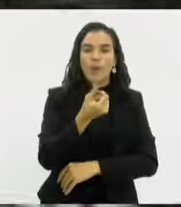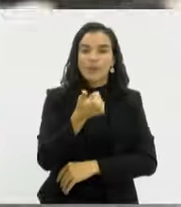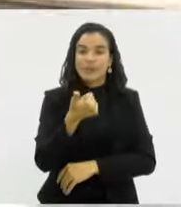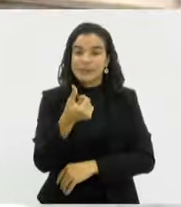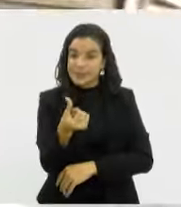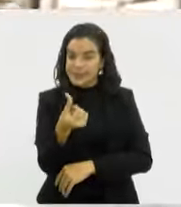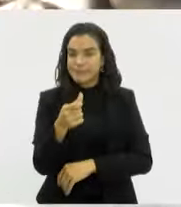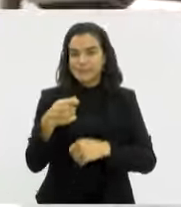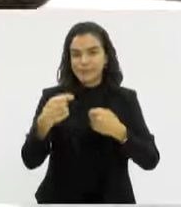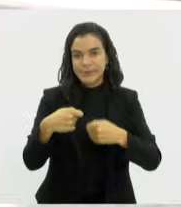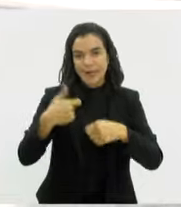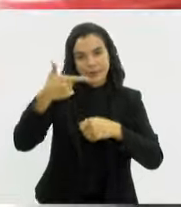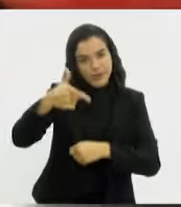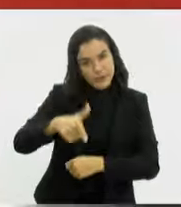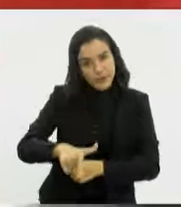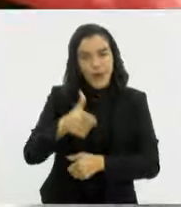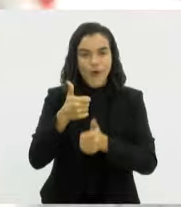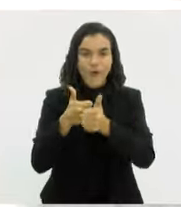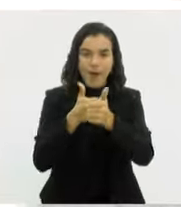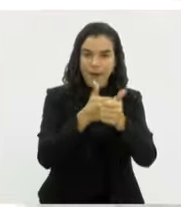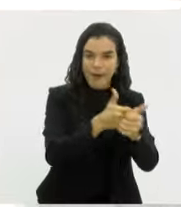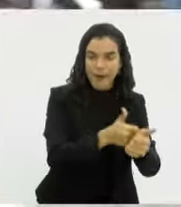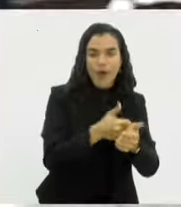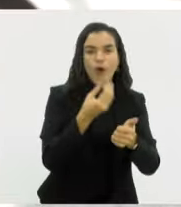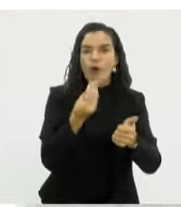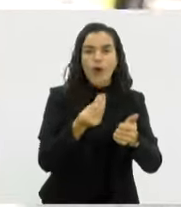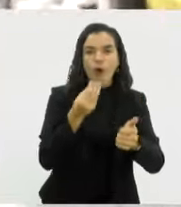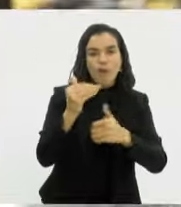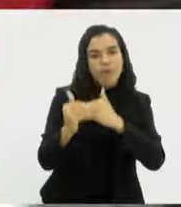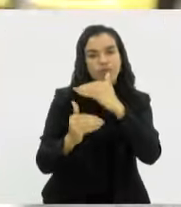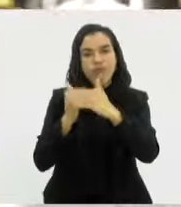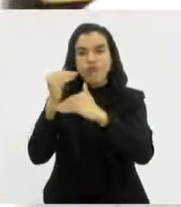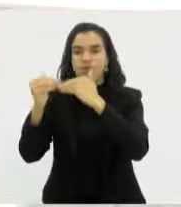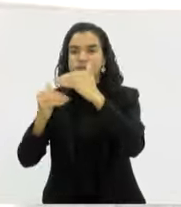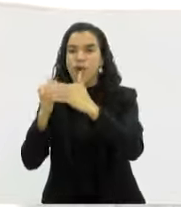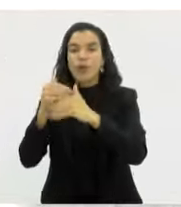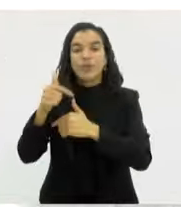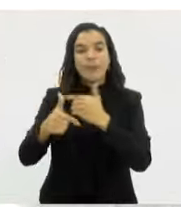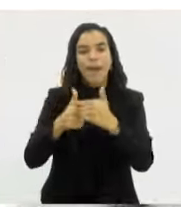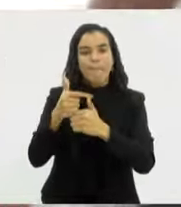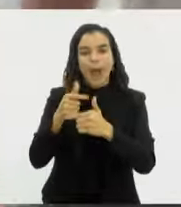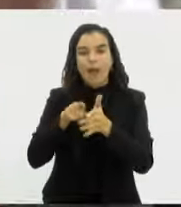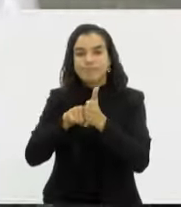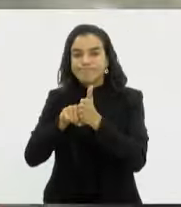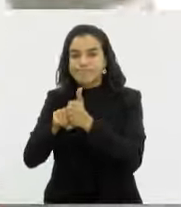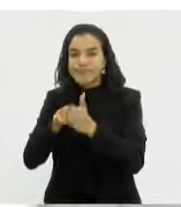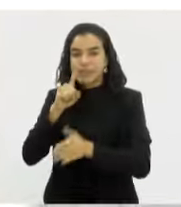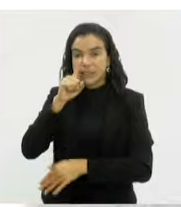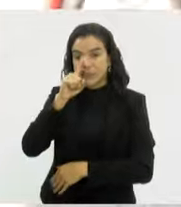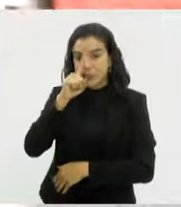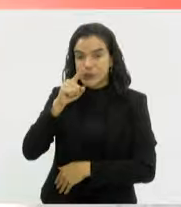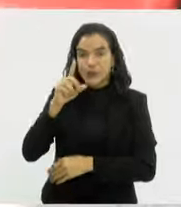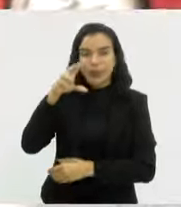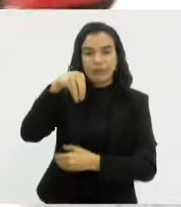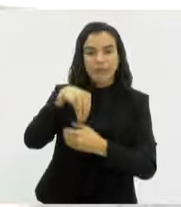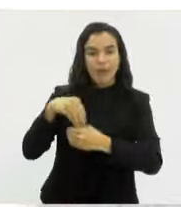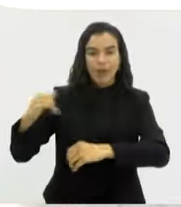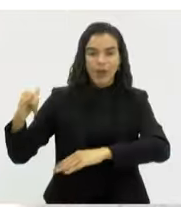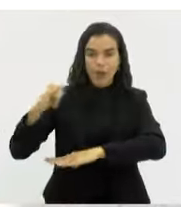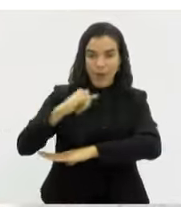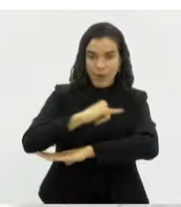E a gente precisava fazer esse acompanhamento da evolução do programa de riscos deles, dos aeroportos e